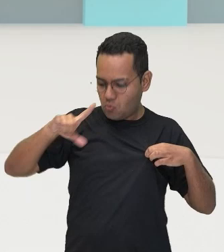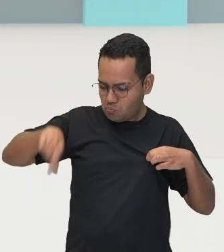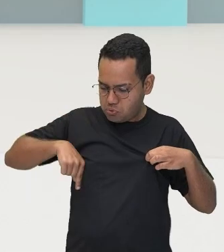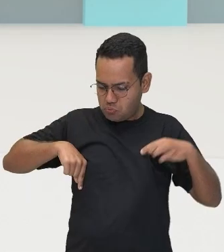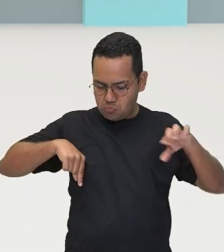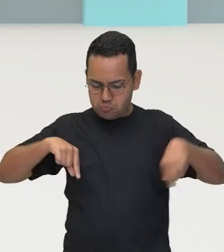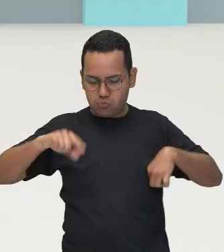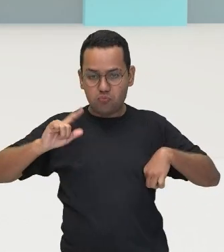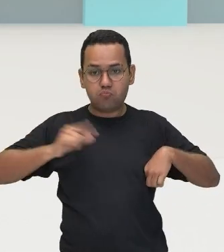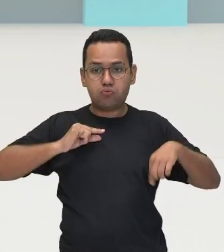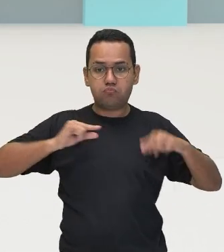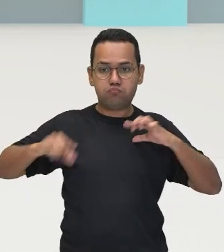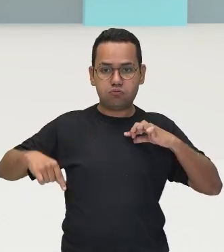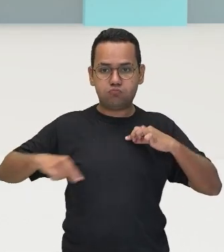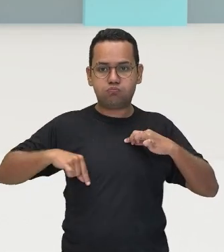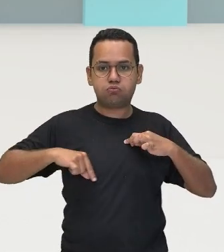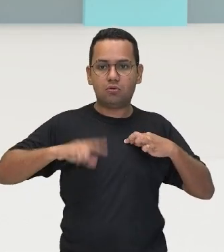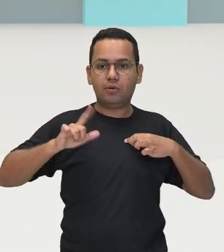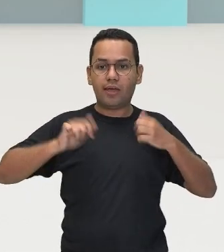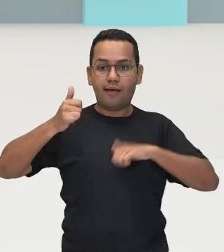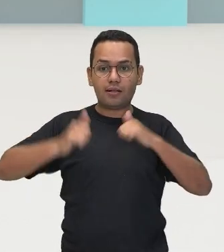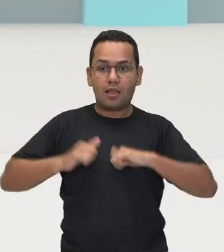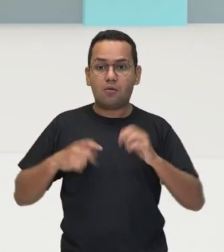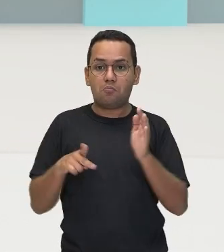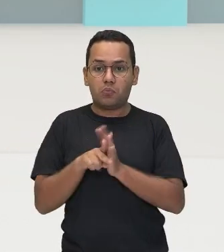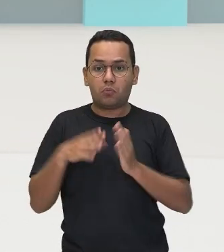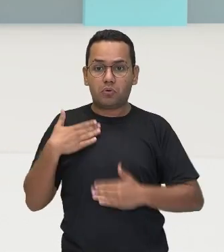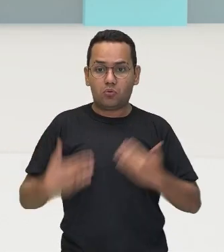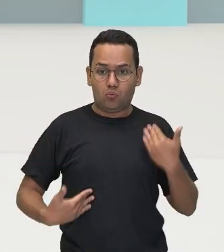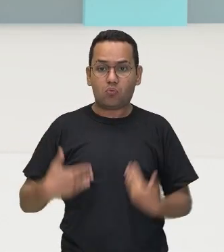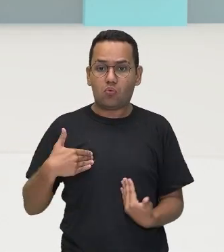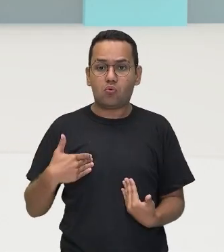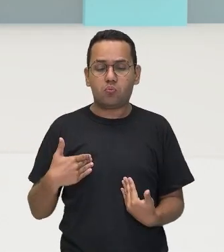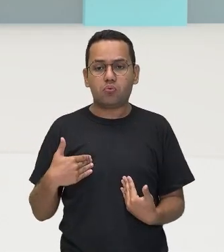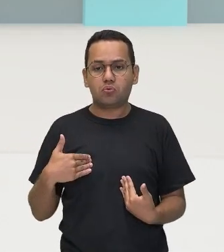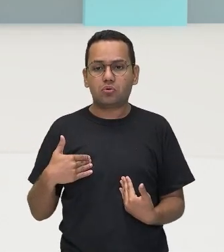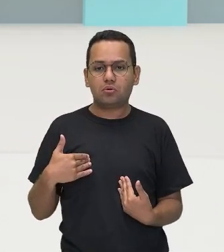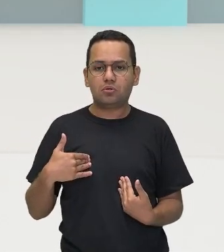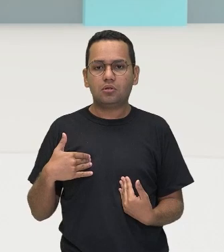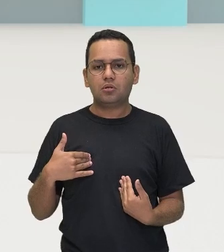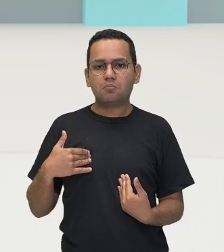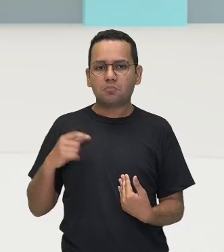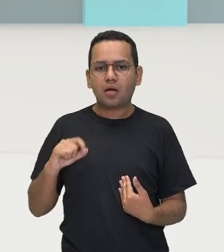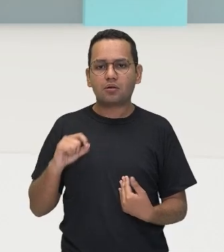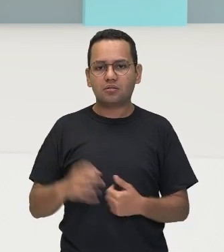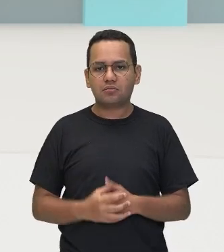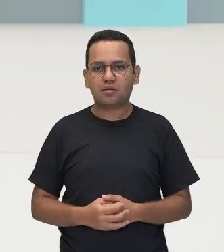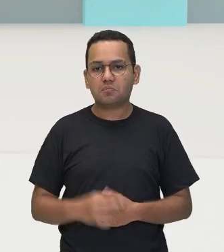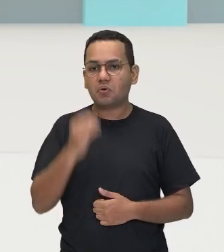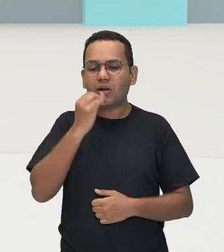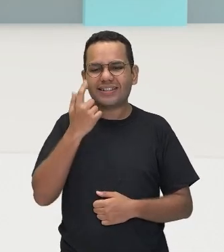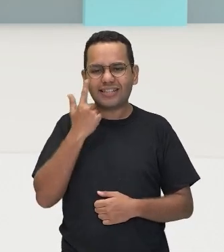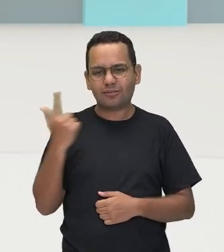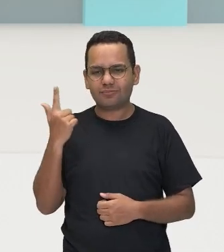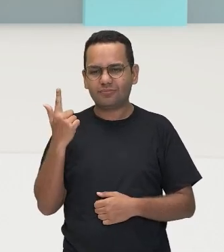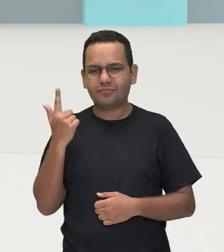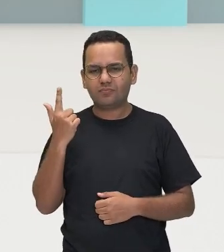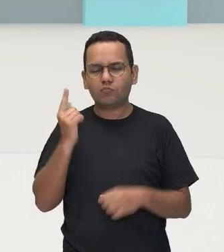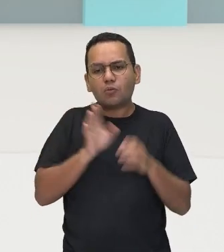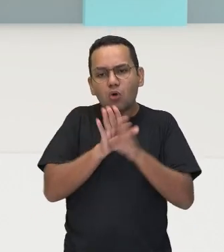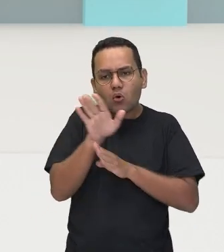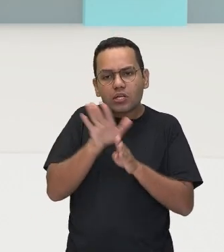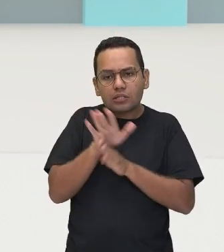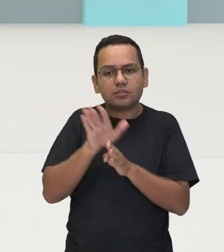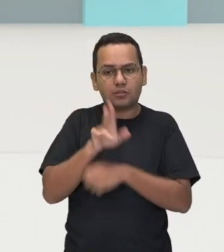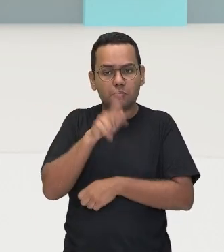rastreamento do desempenho dela, nenhuma atividade, ó. Ela tá com uma barra ali, tem uma professora ali, ajustando